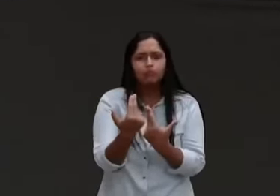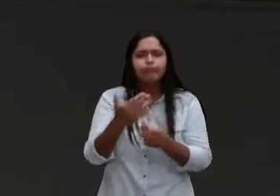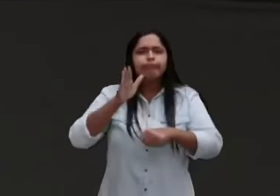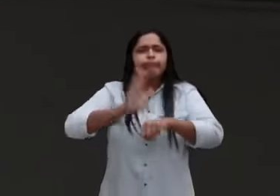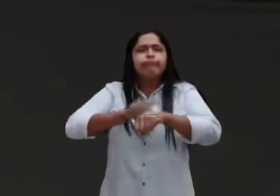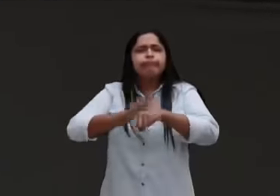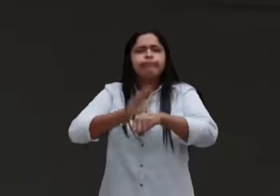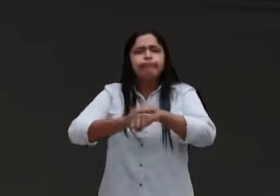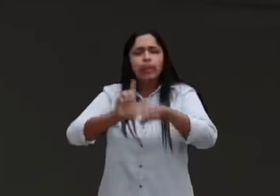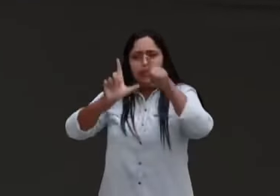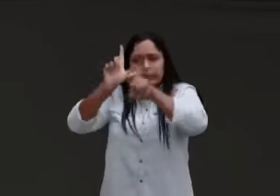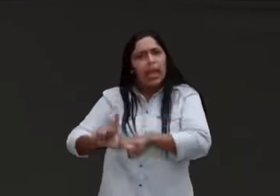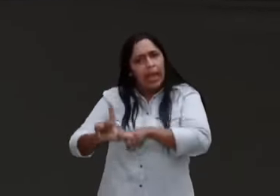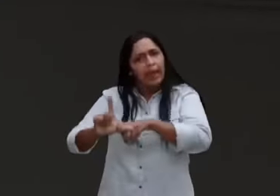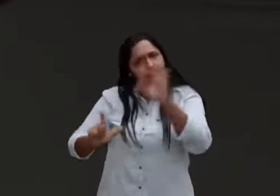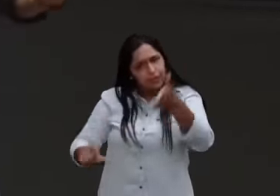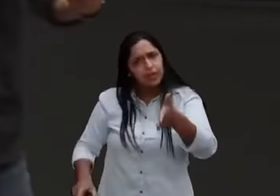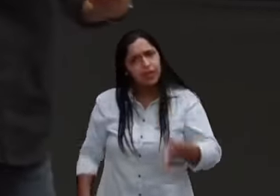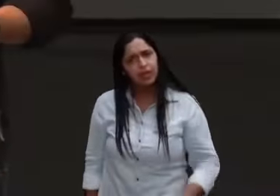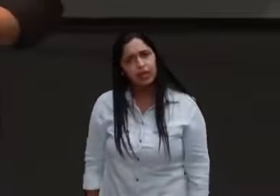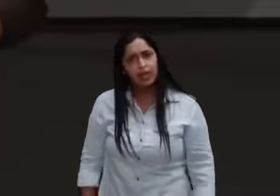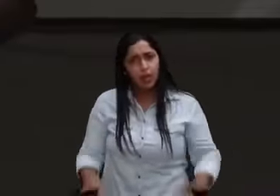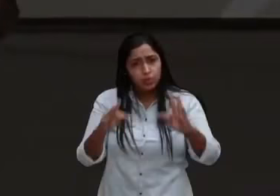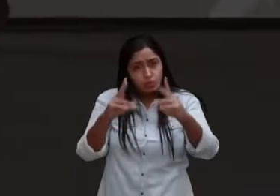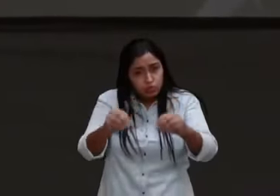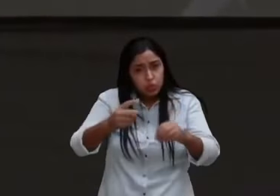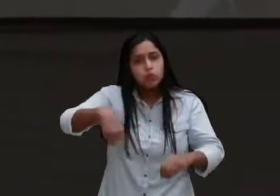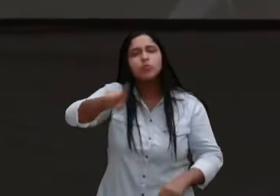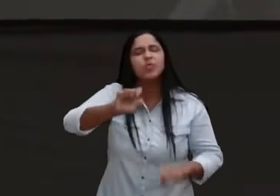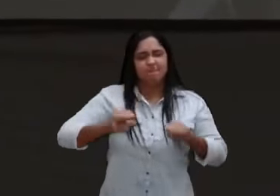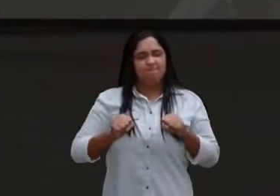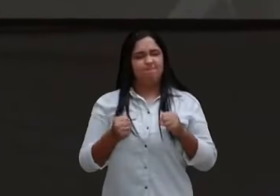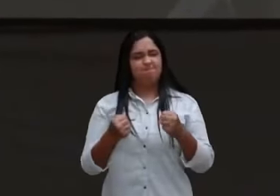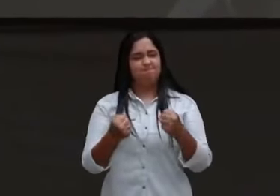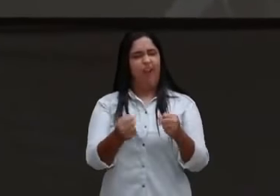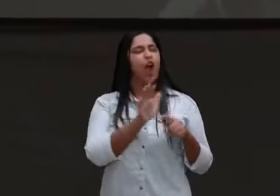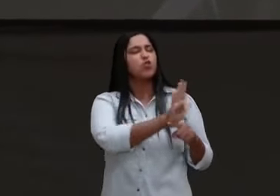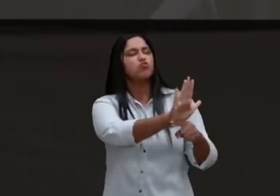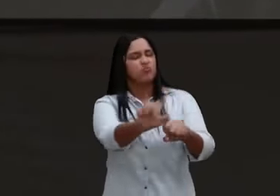Tudo que você, pode fazer por aquela pessoa, você faz, sim ou não?